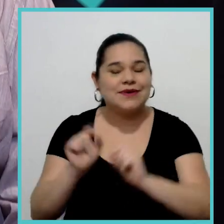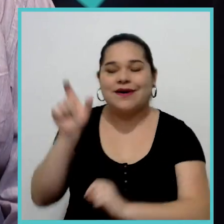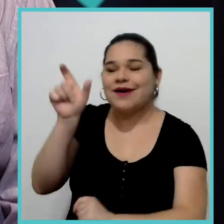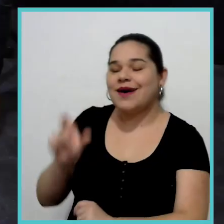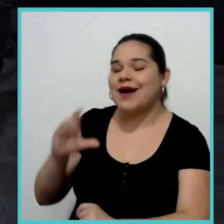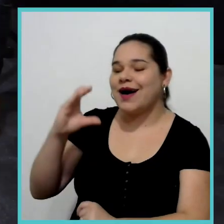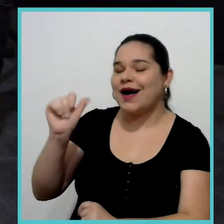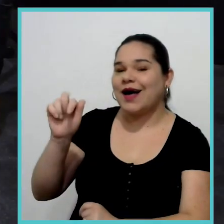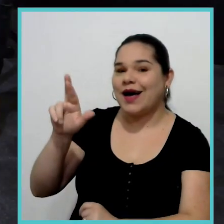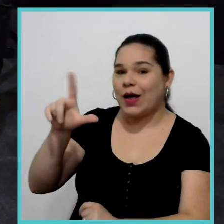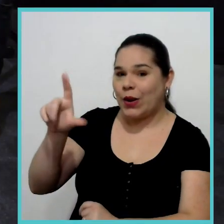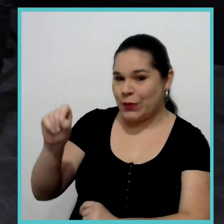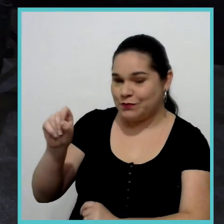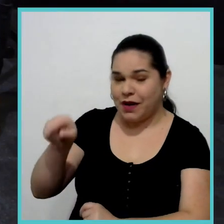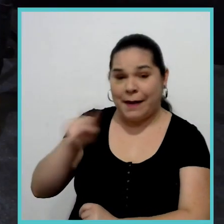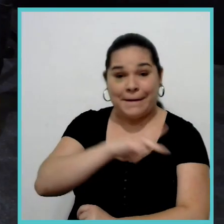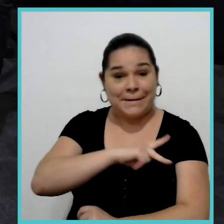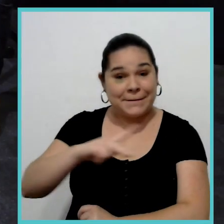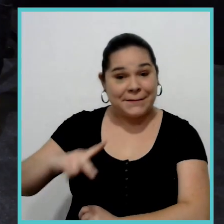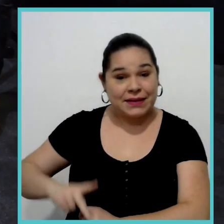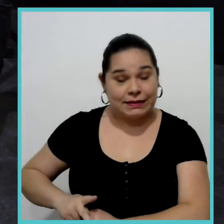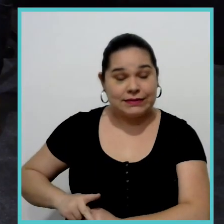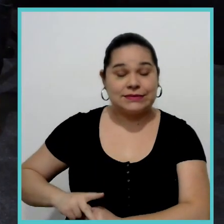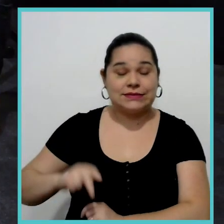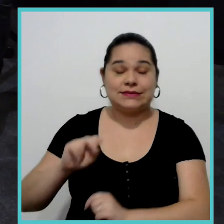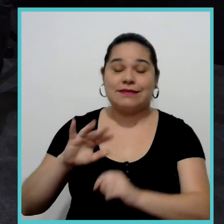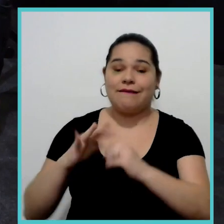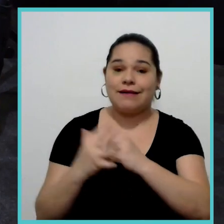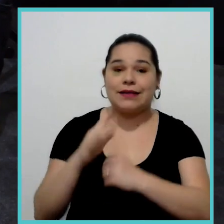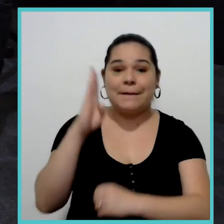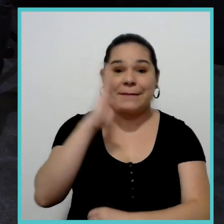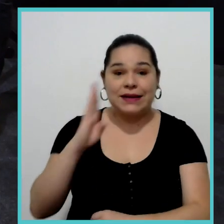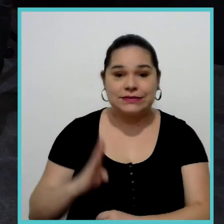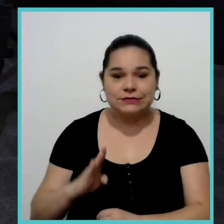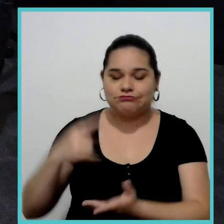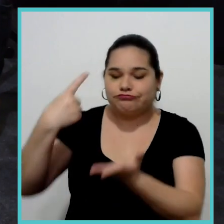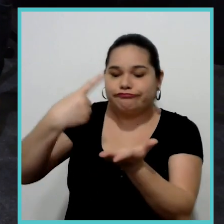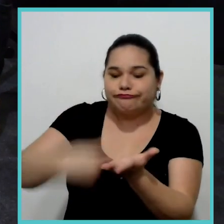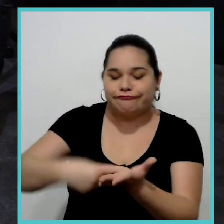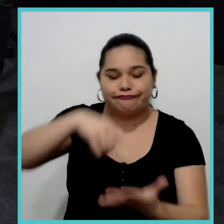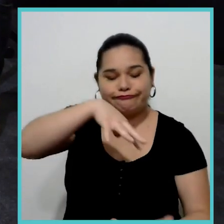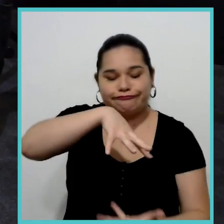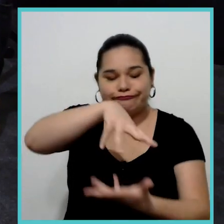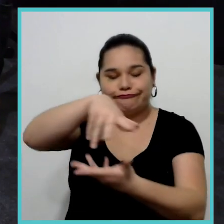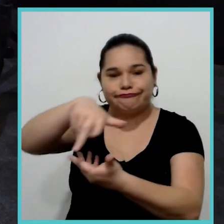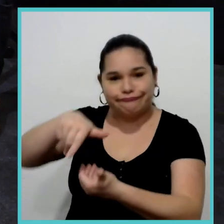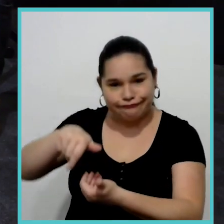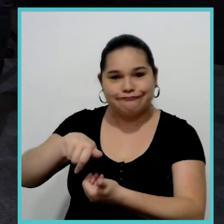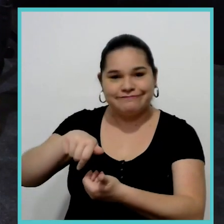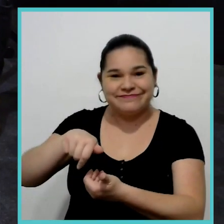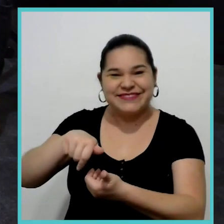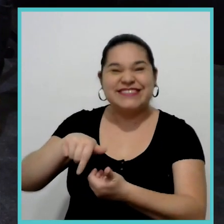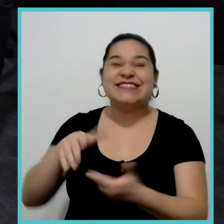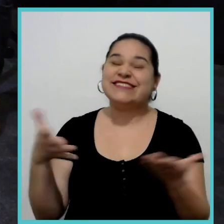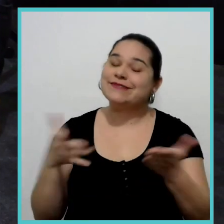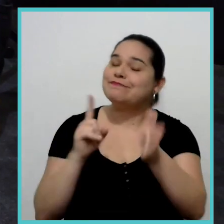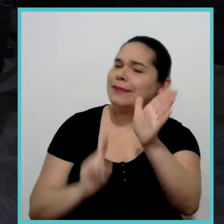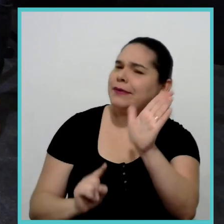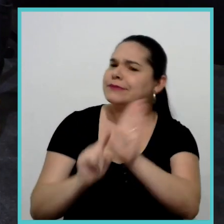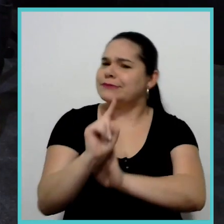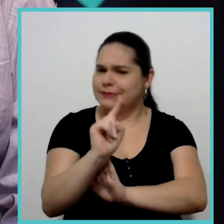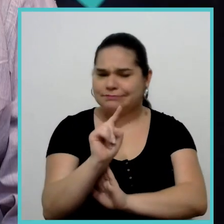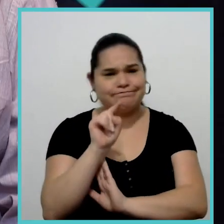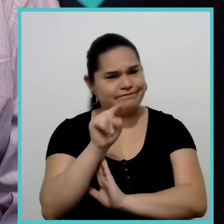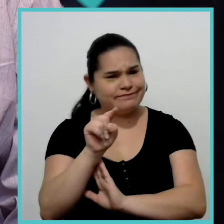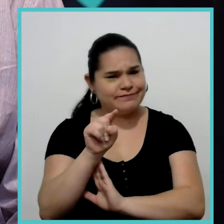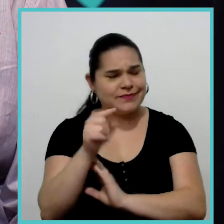o Carlos Pereira, que é presidente da Rede Brasil do Pacto Global, que estará em Glasgow. E eu queria